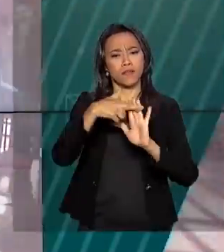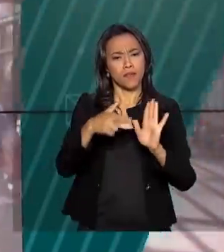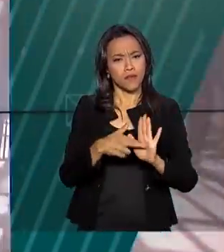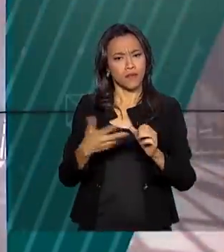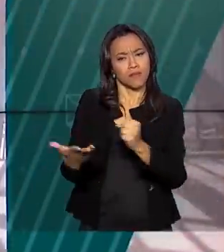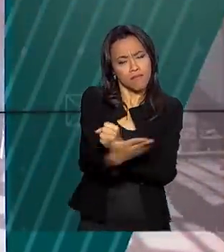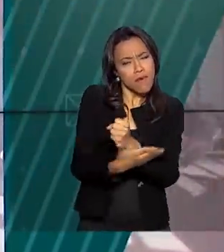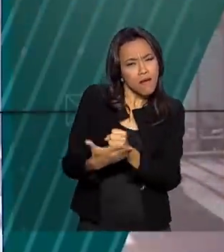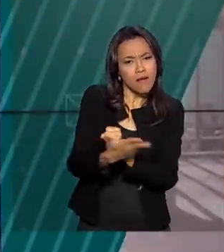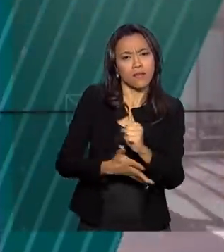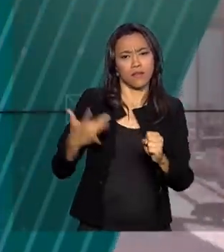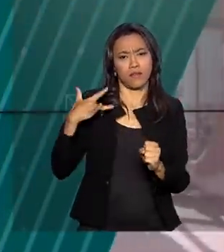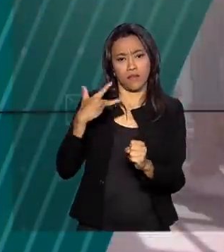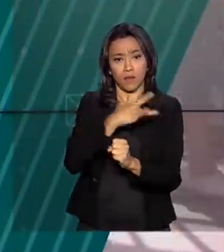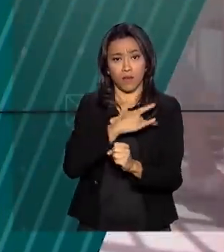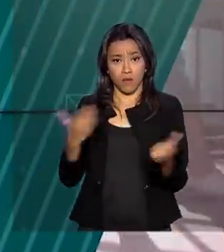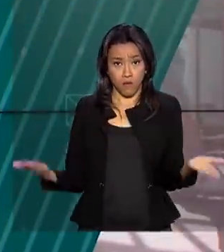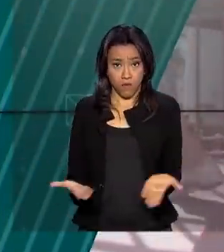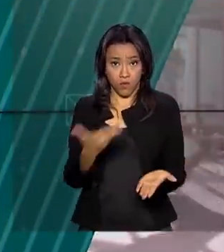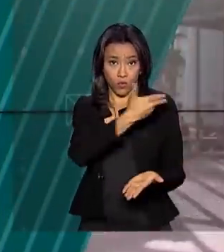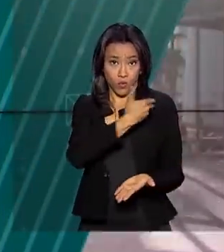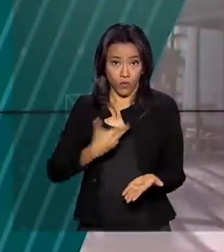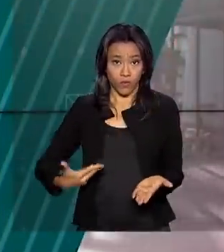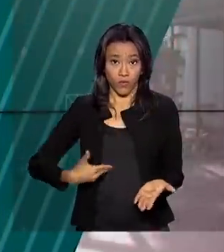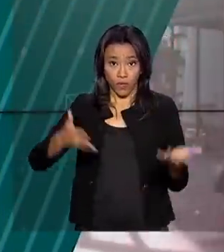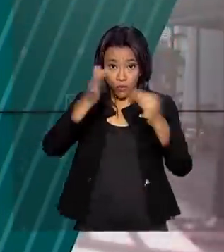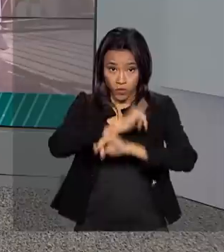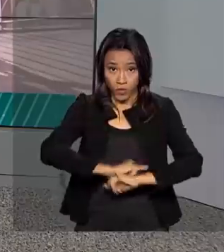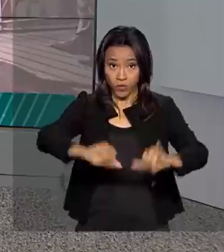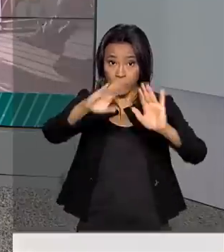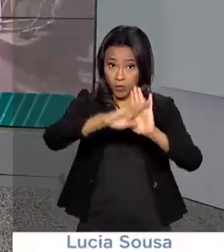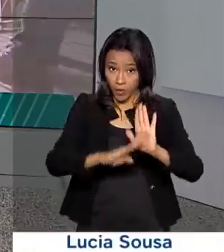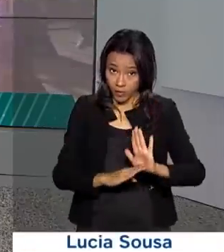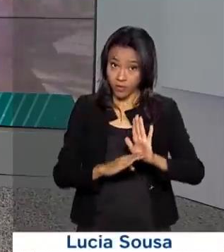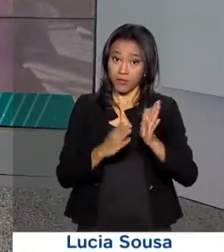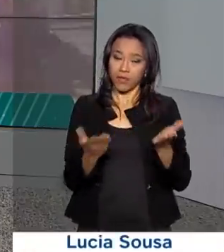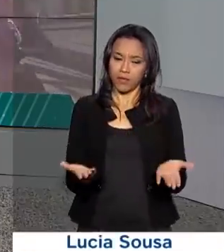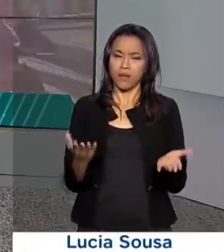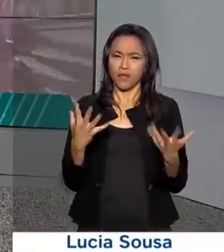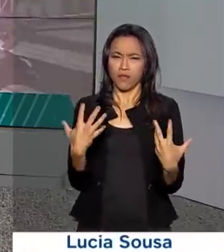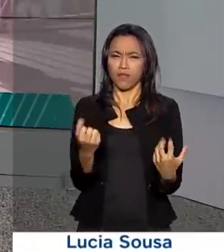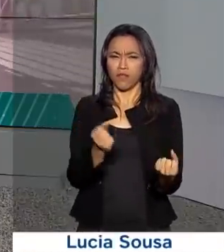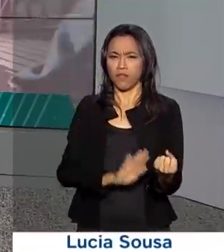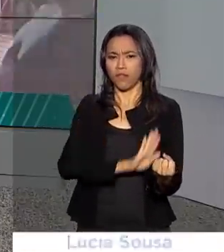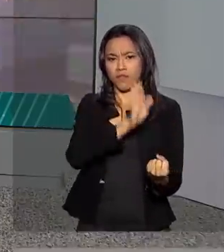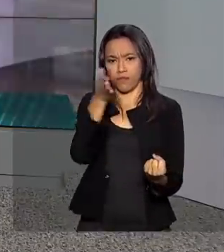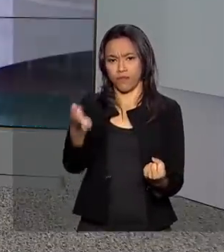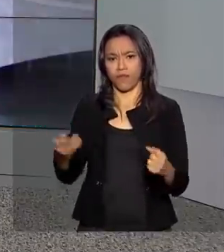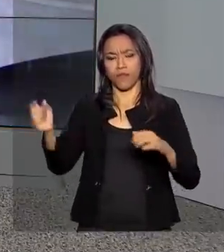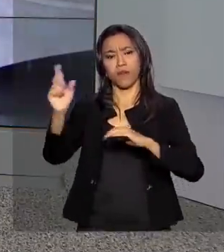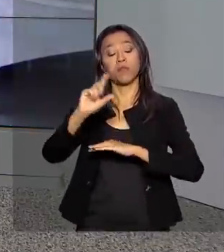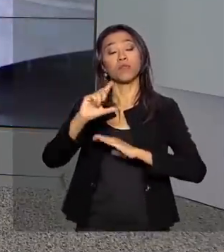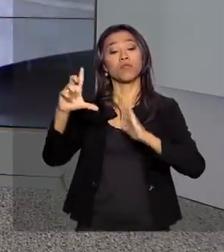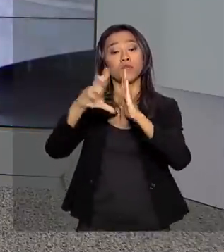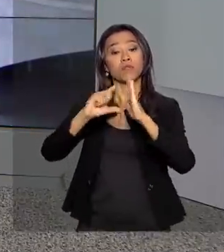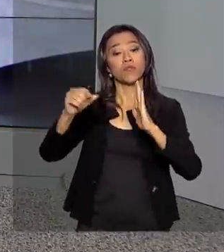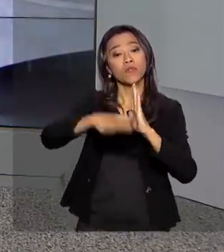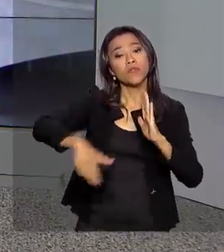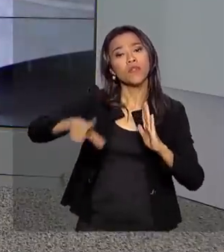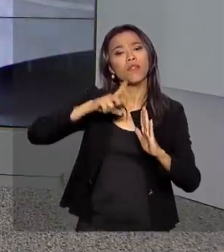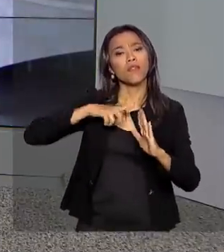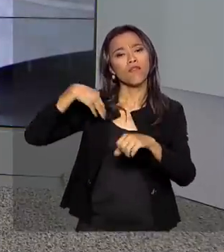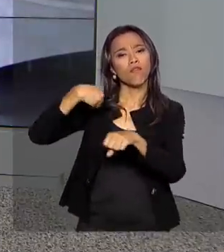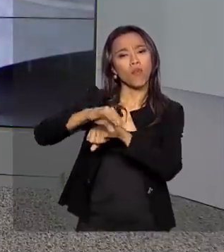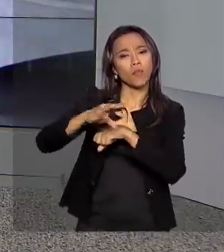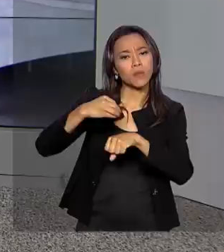saúde. O governo lança hoje o programa Previne Brasil. Vamos até o Palácio do Planalto. Luciana Colares de Holanda traz as informações